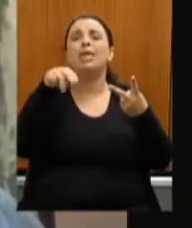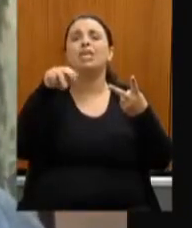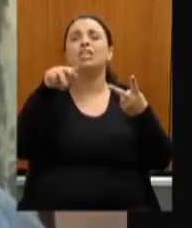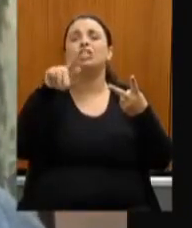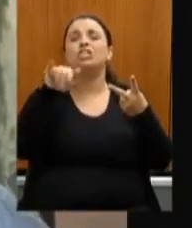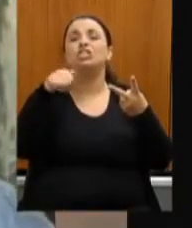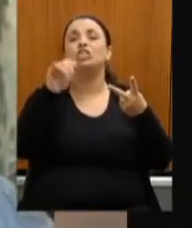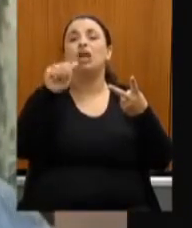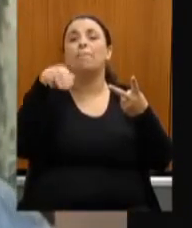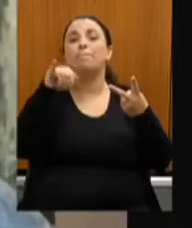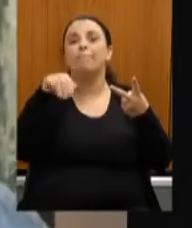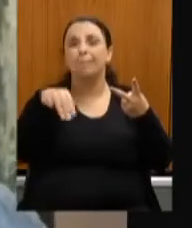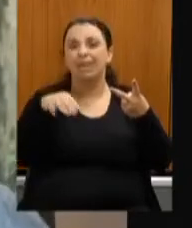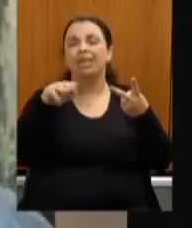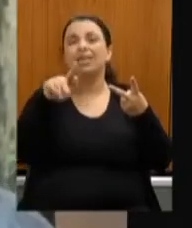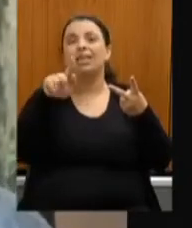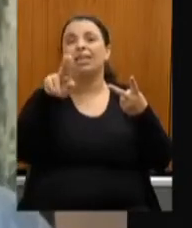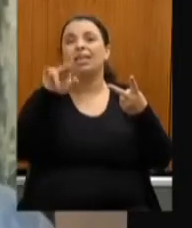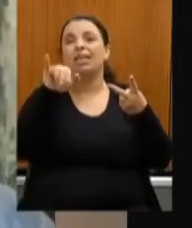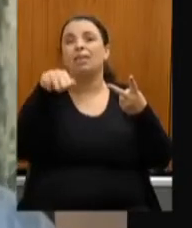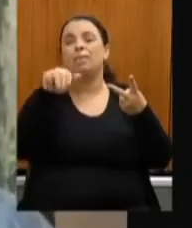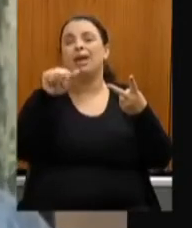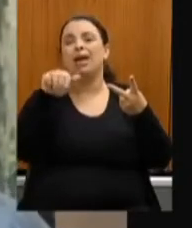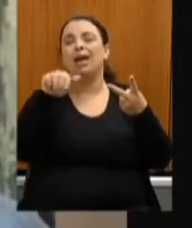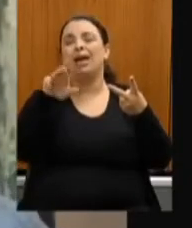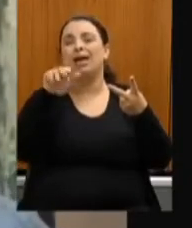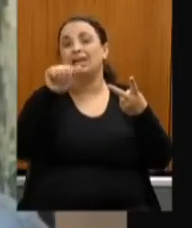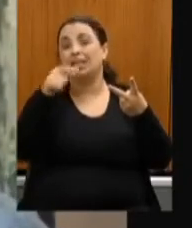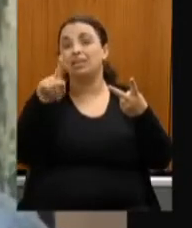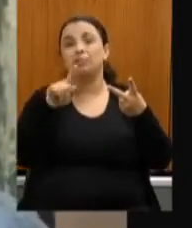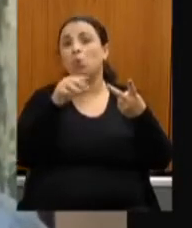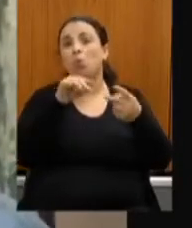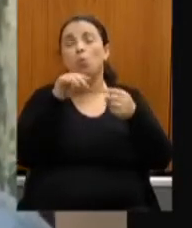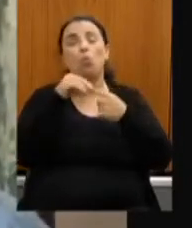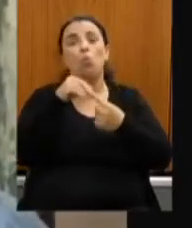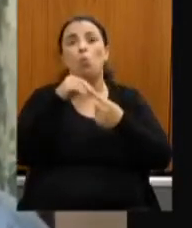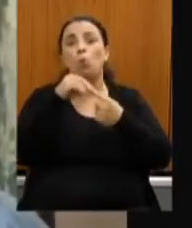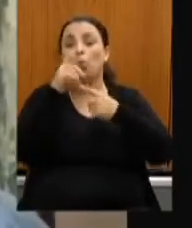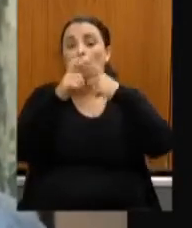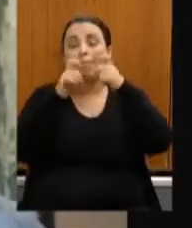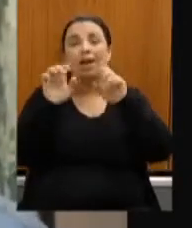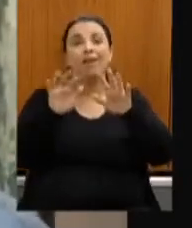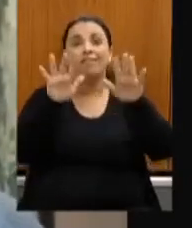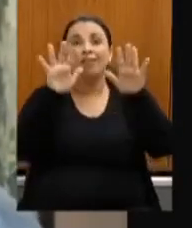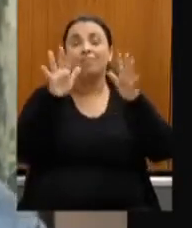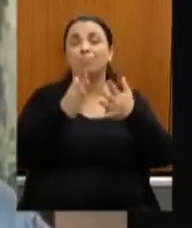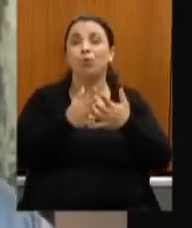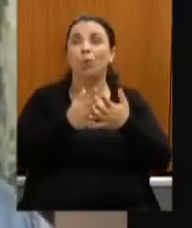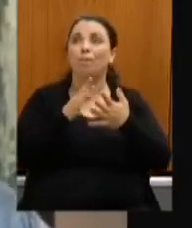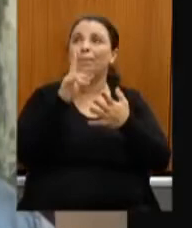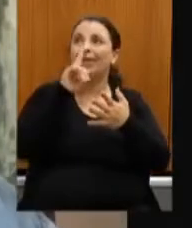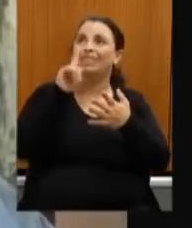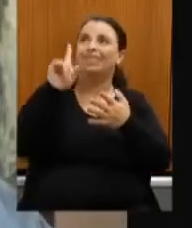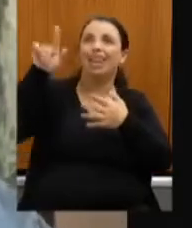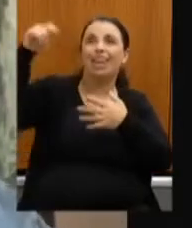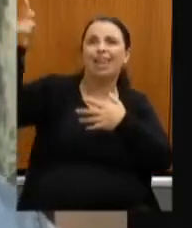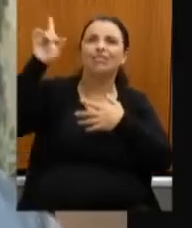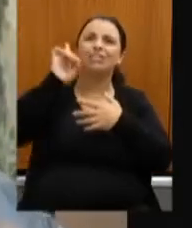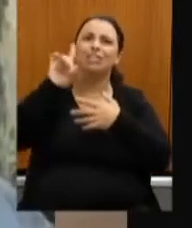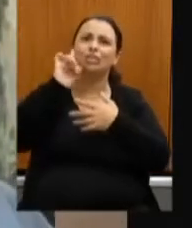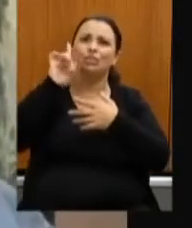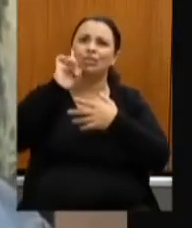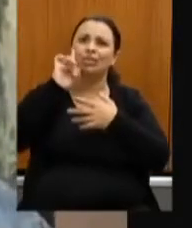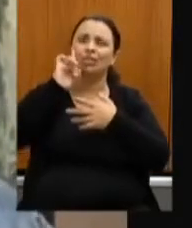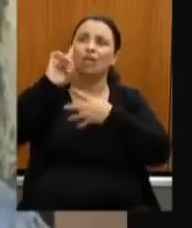do mundo porque ele foi importado nos séculos passados lá dos Estados Unidos e ele estava o cá